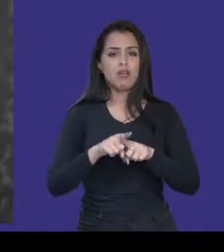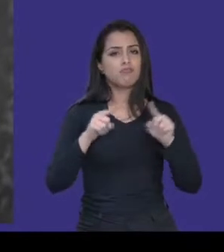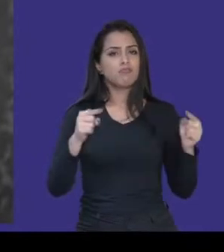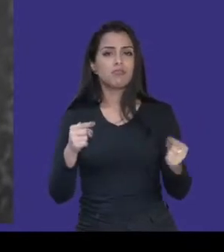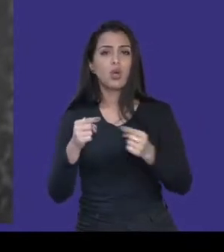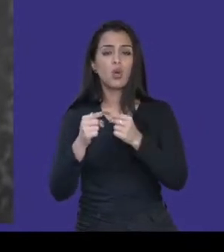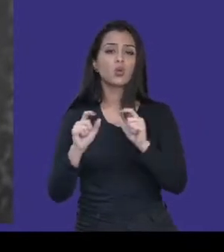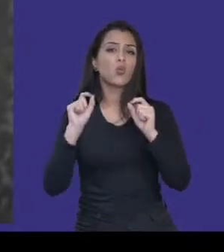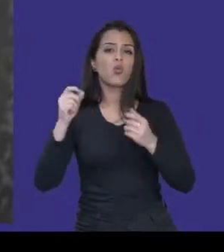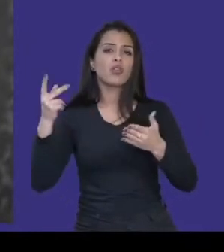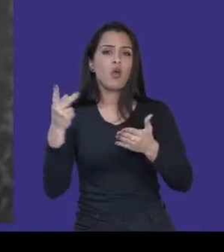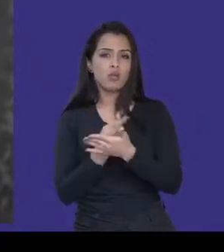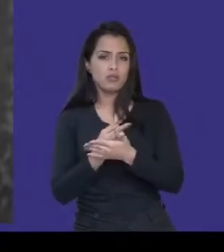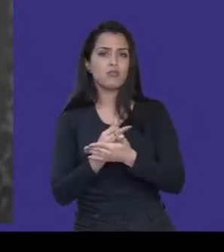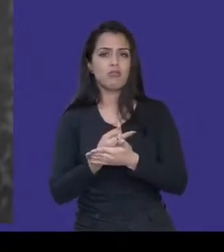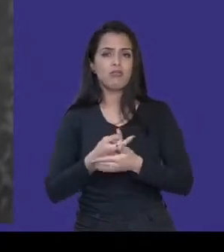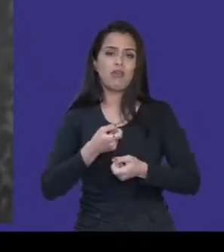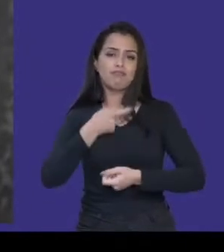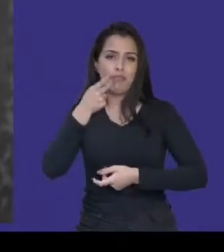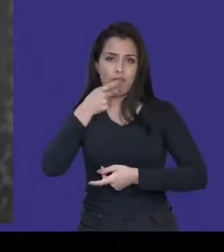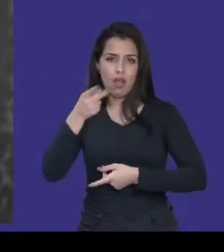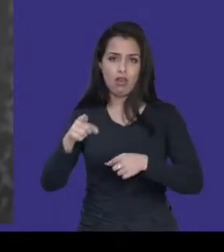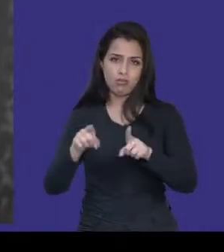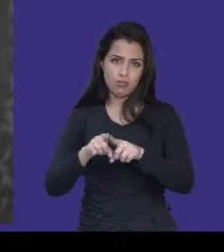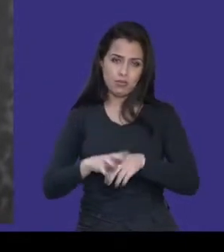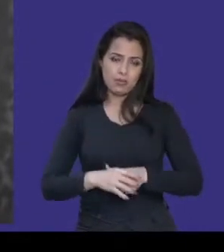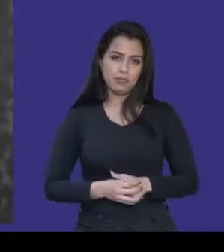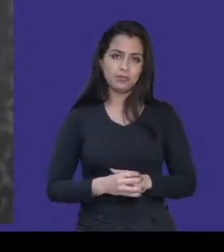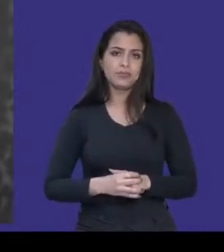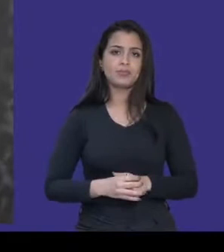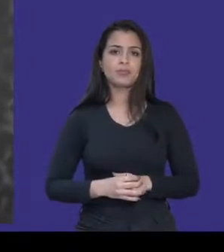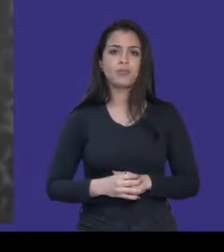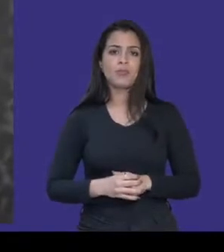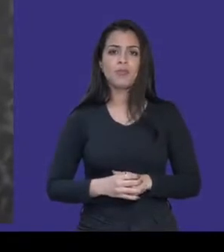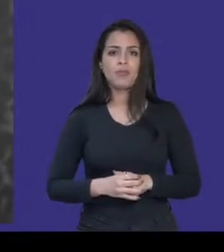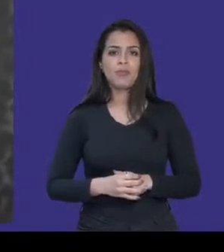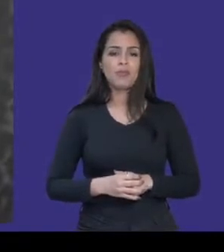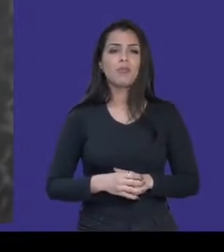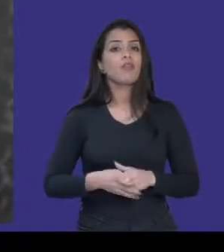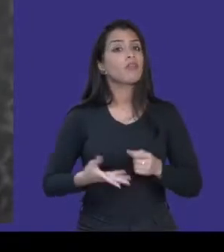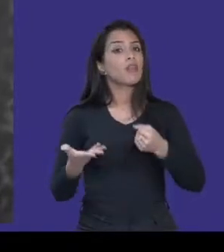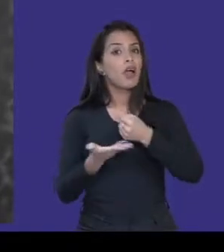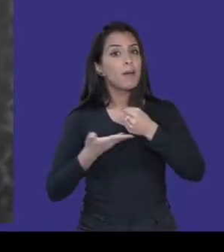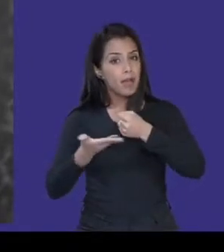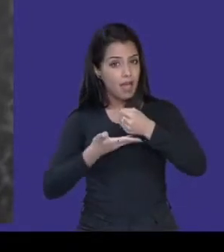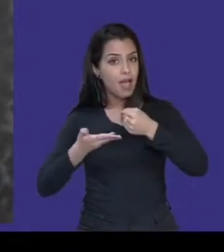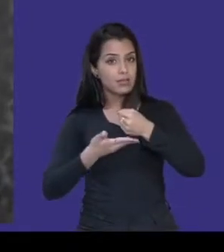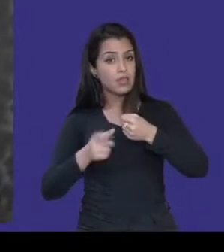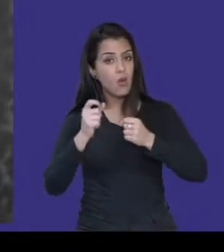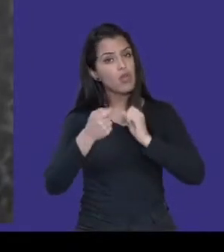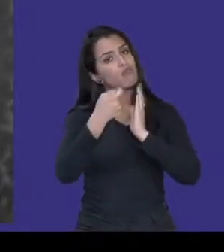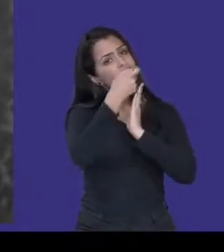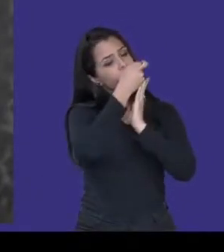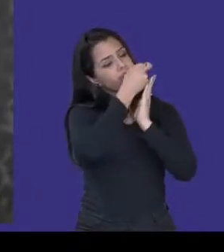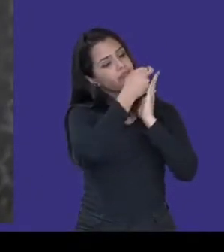o que está sendo dito também. Então a base para essa transcrição, ela vem do próprio roteiro que a gente desenvolve para